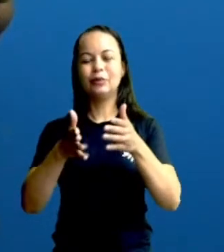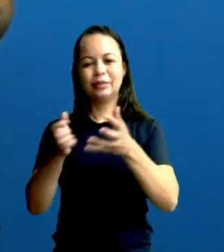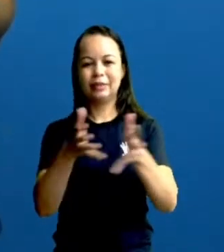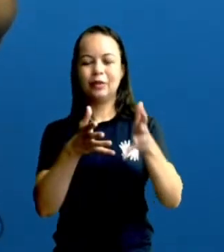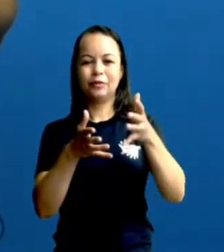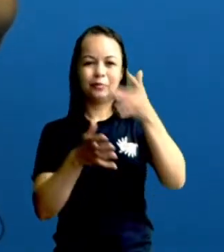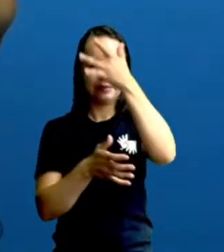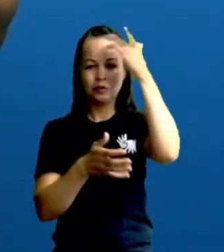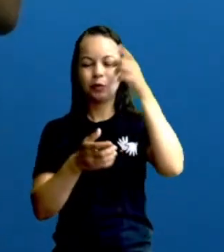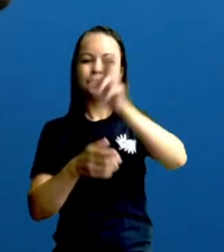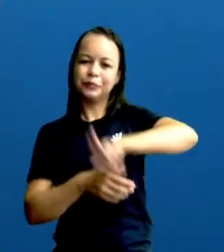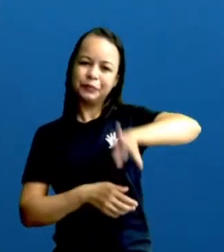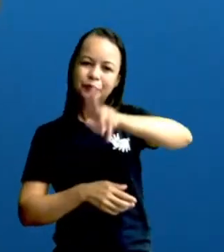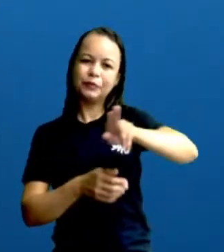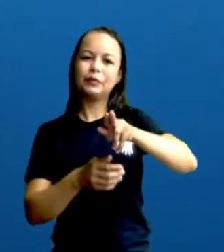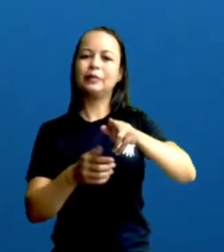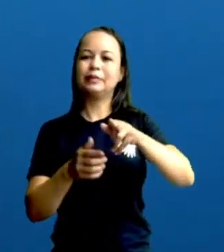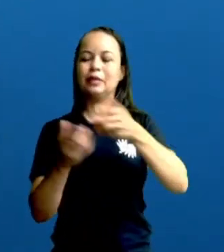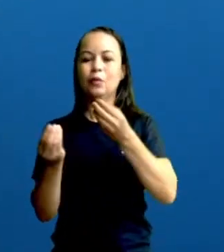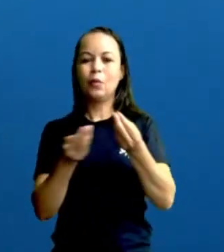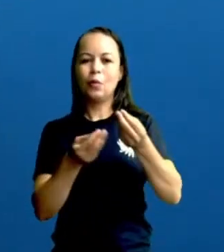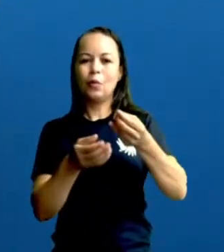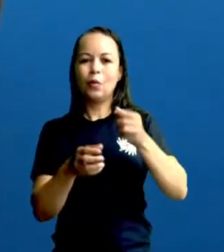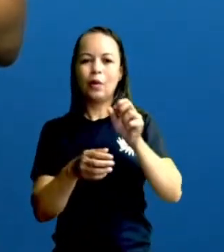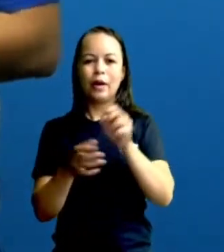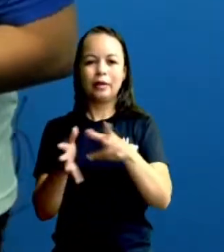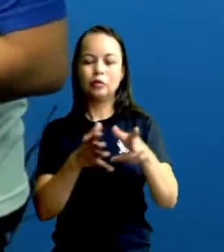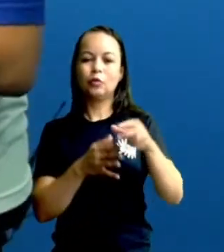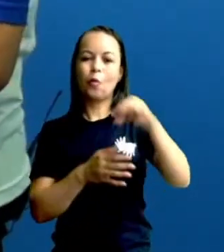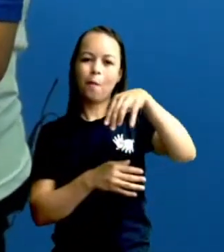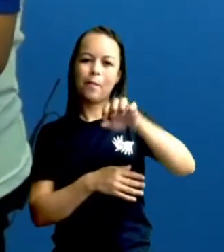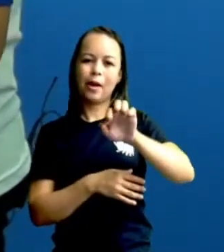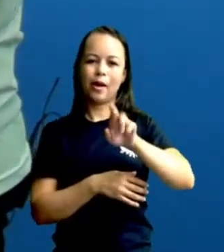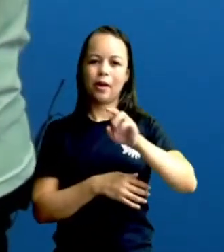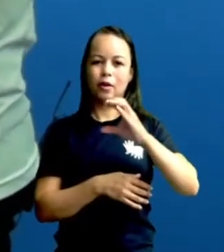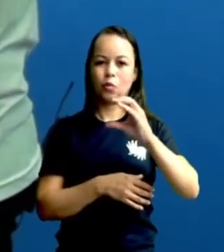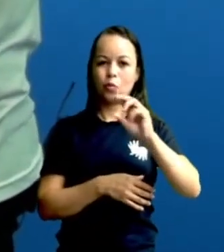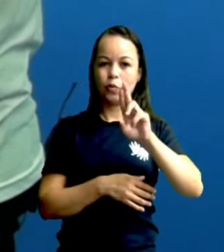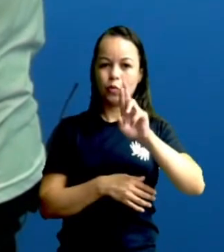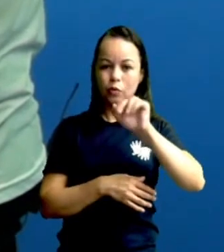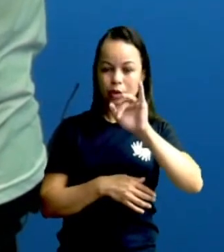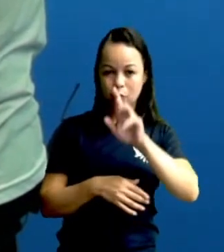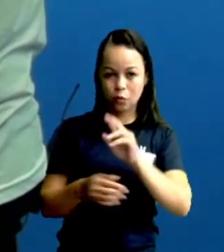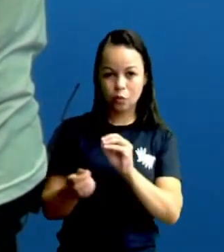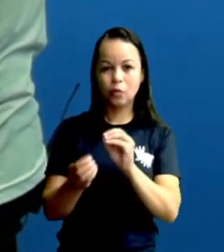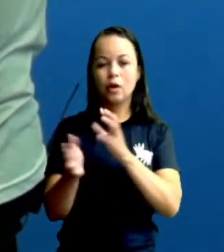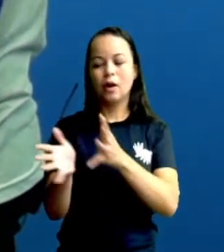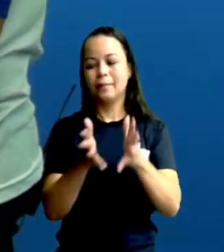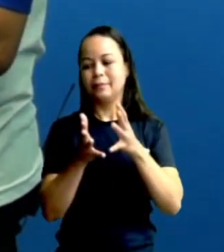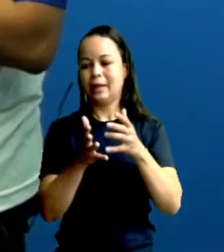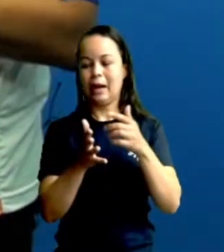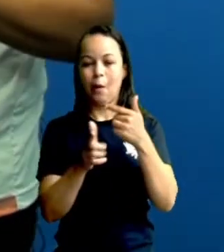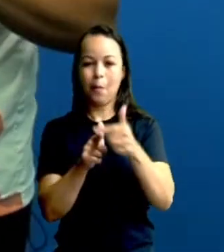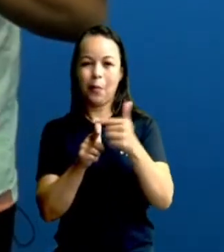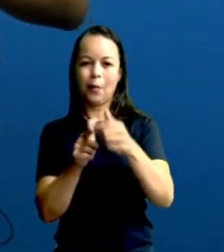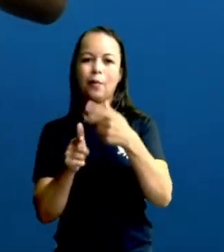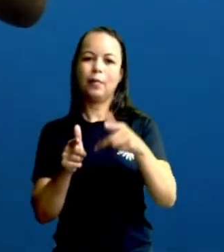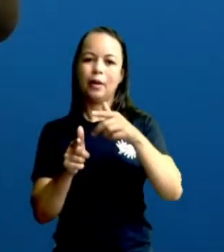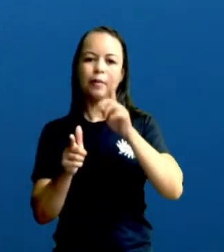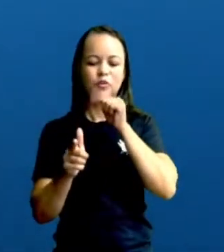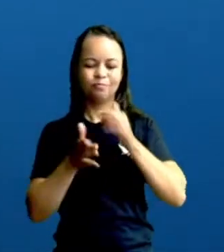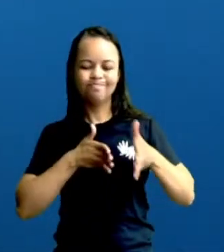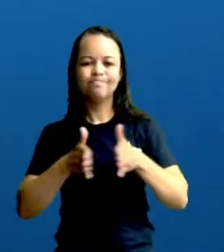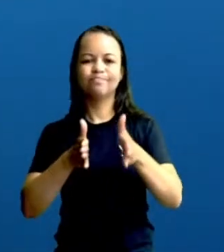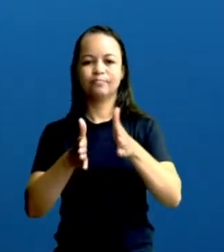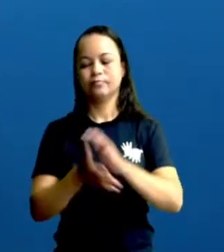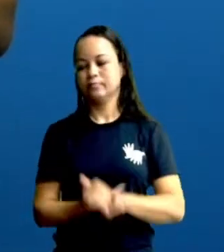metais pesados. Um exemplo disso, o próprio mercúrio. E aqui, há escavações não planejadas. Então,